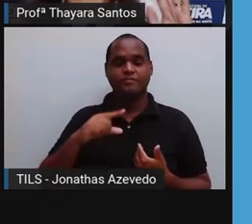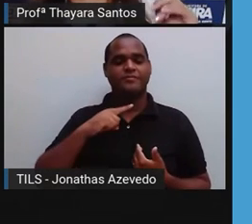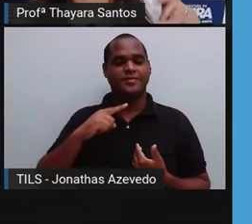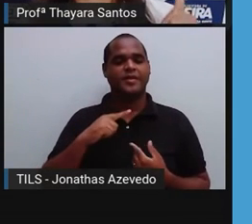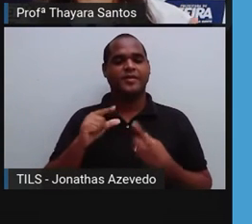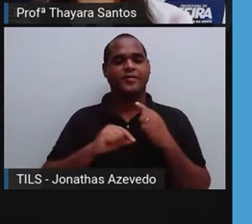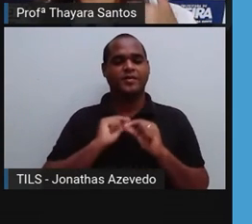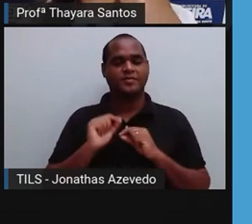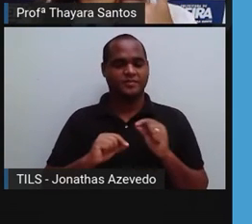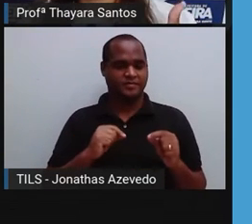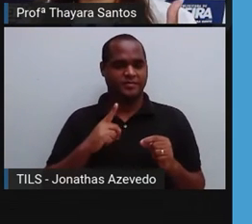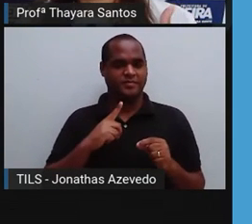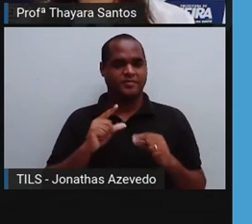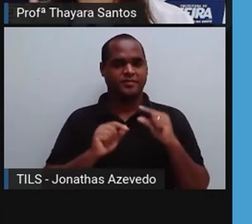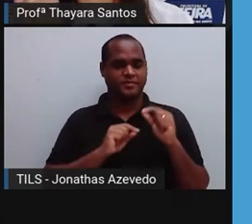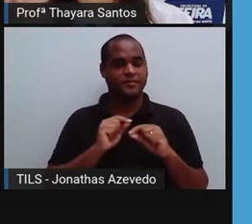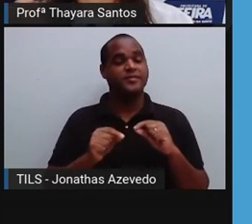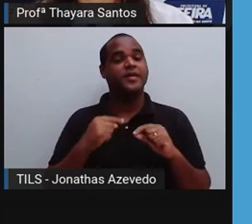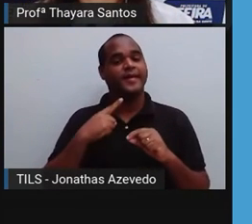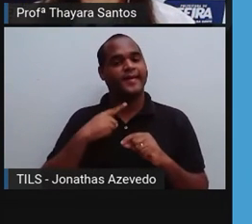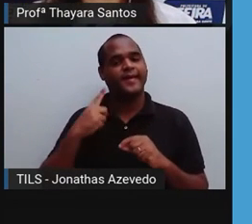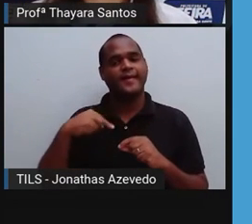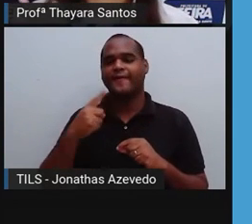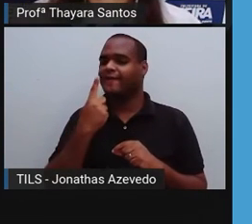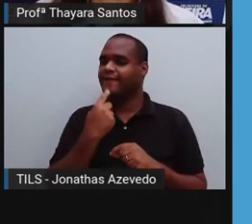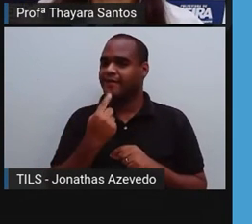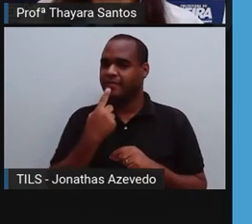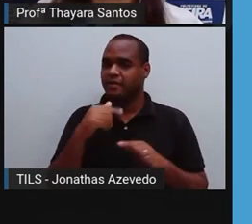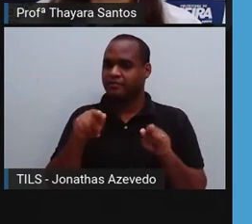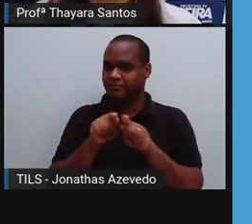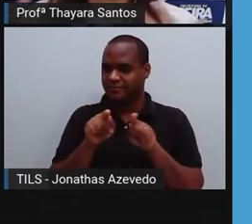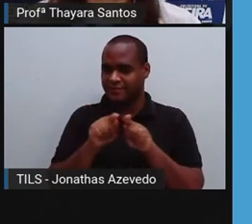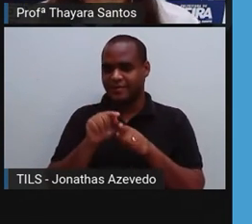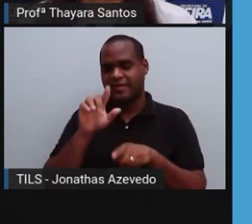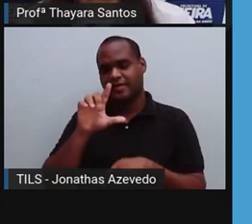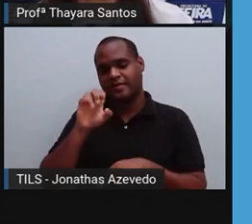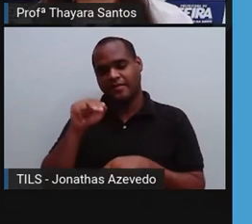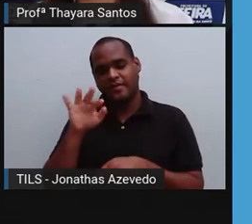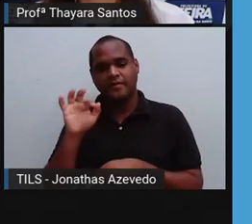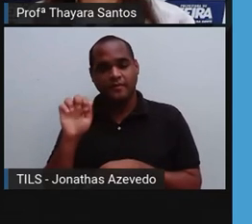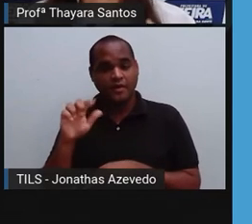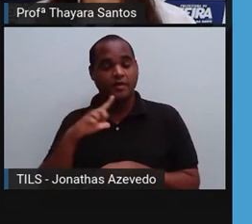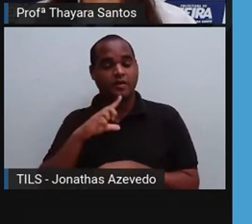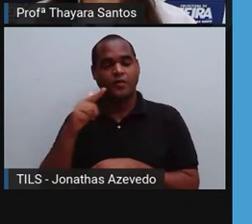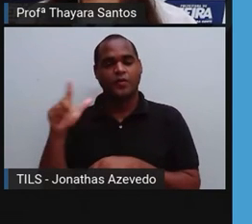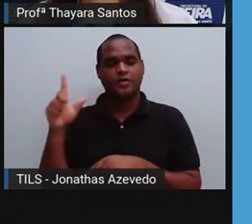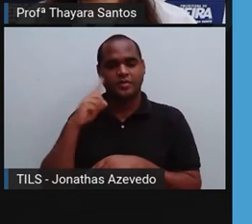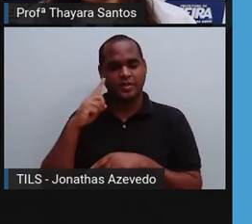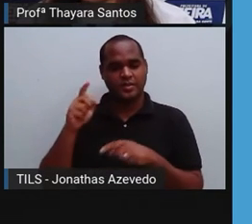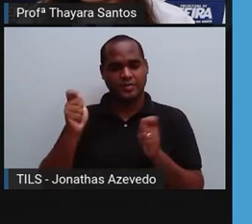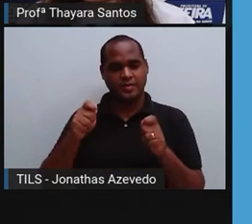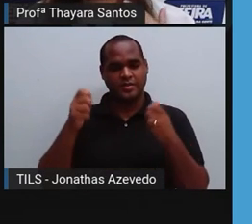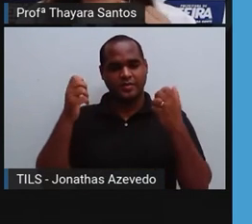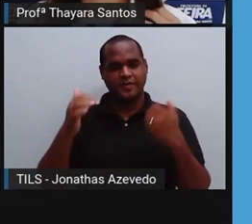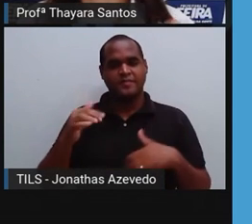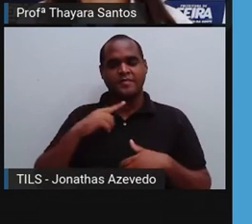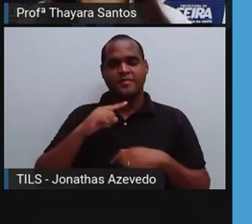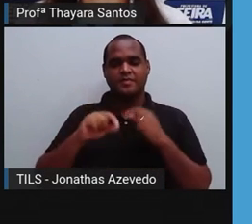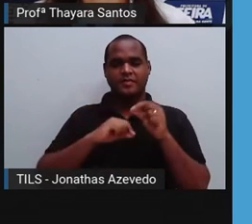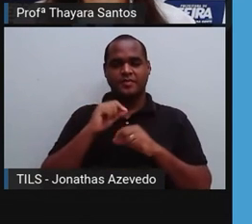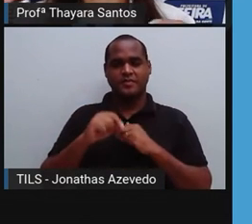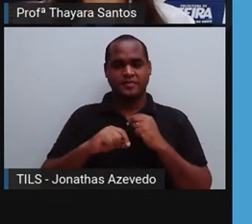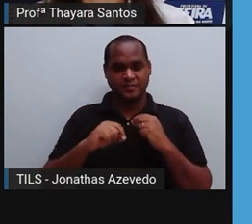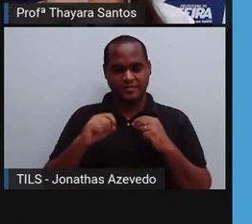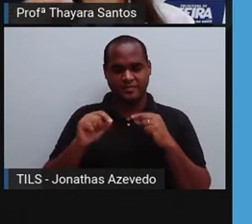a circulação de sangue e a circulação da linfa, que é um outro fluido. E de onde vem essa linfa? Essa linfa